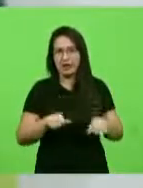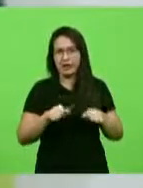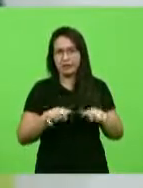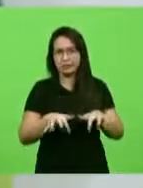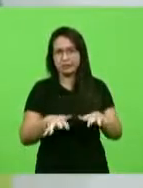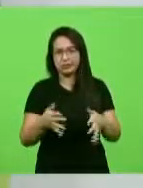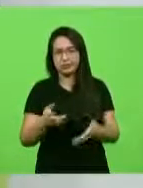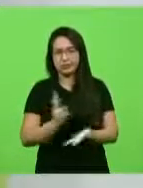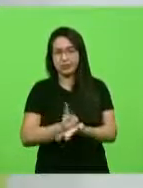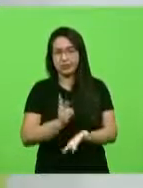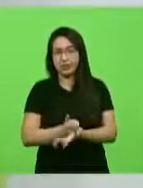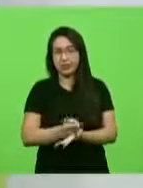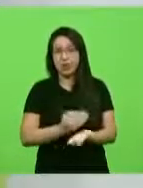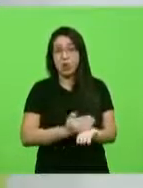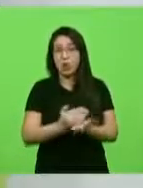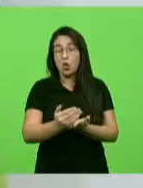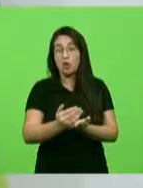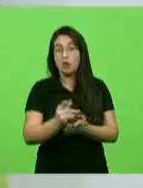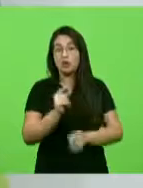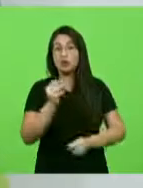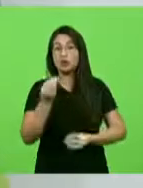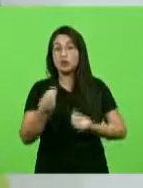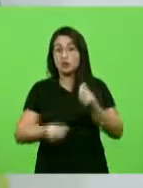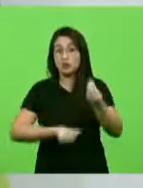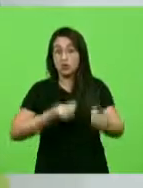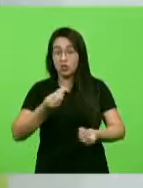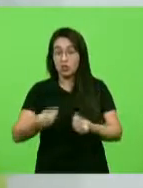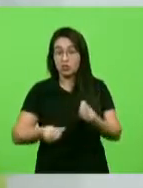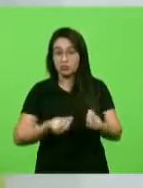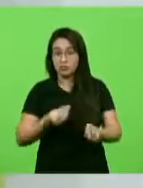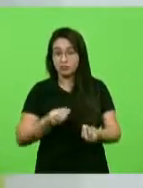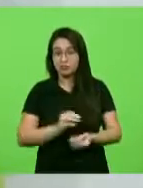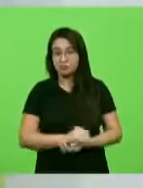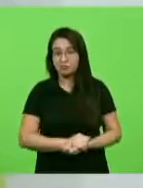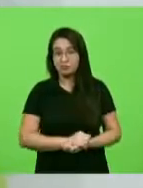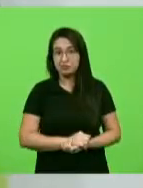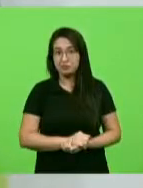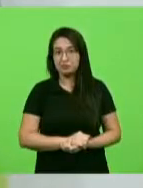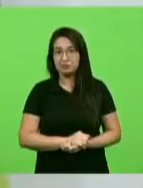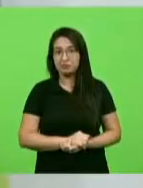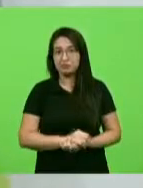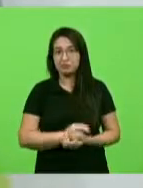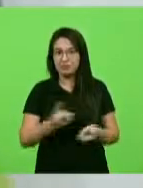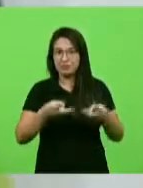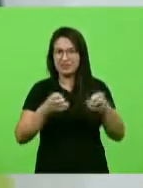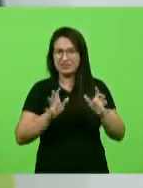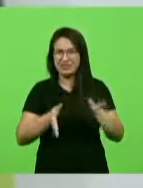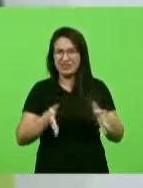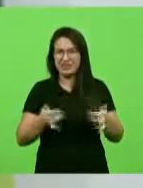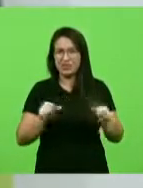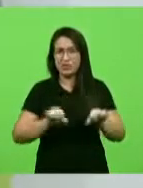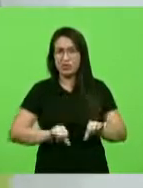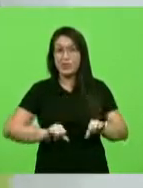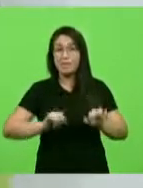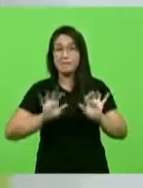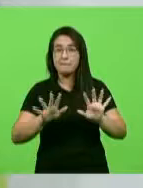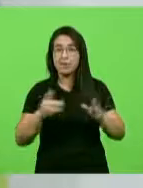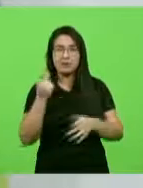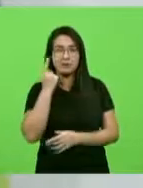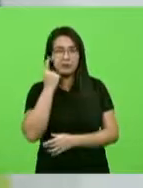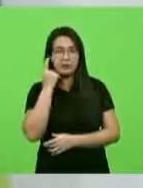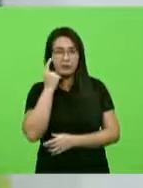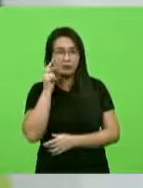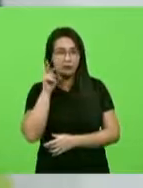começa a apresentar e eu vejo assim isso com tanta esperança para o futuro que daqui para frente nossos